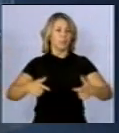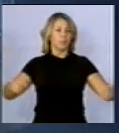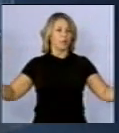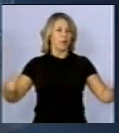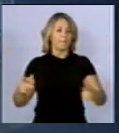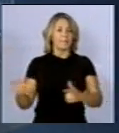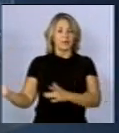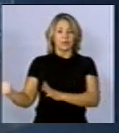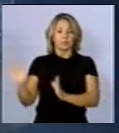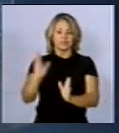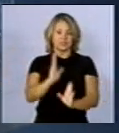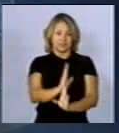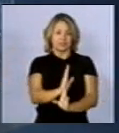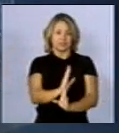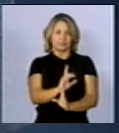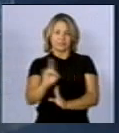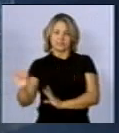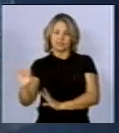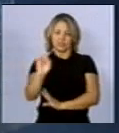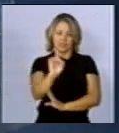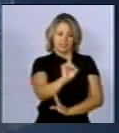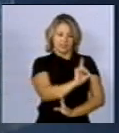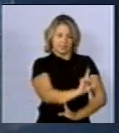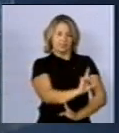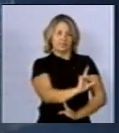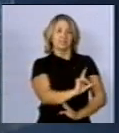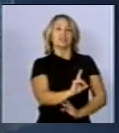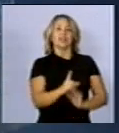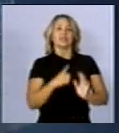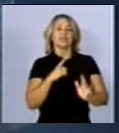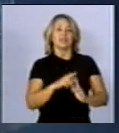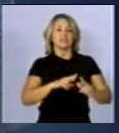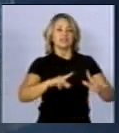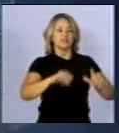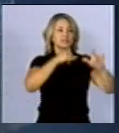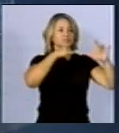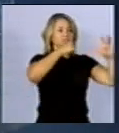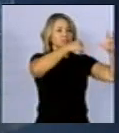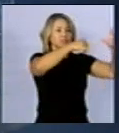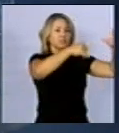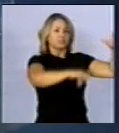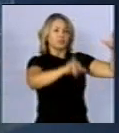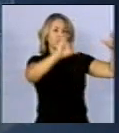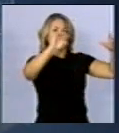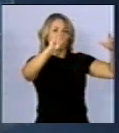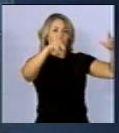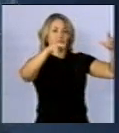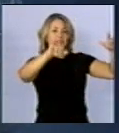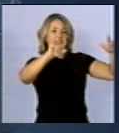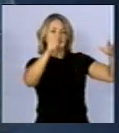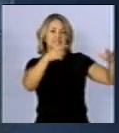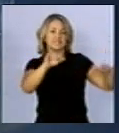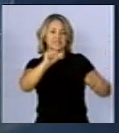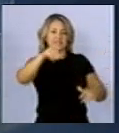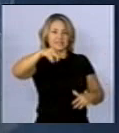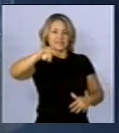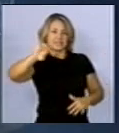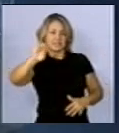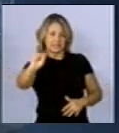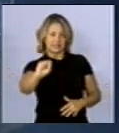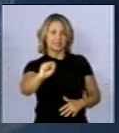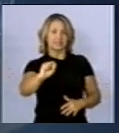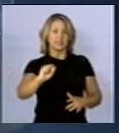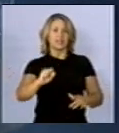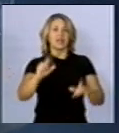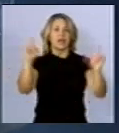Vindo da direita para a esquerda, naquela faixa superior do gráfico estão as chamadas radiações ionizantes. Aqui é um fenômeno inquestionável de dano à saúde,